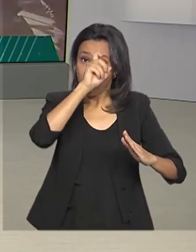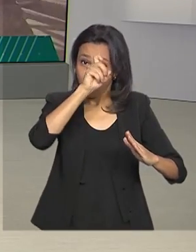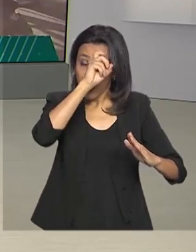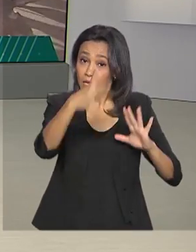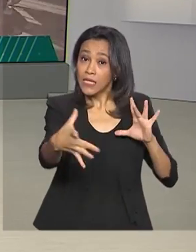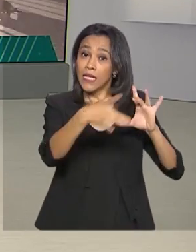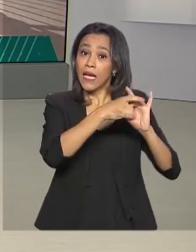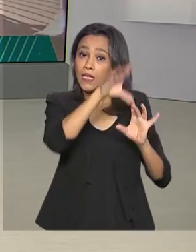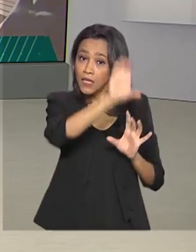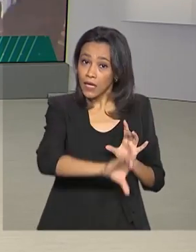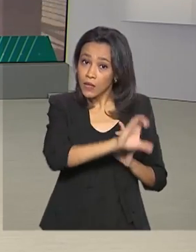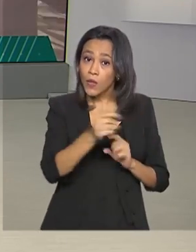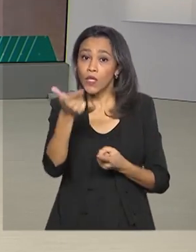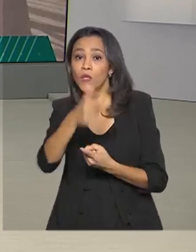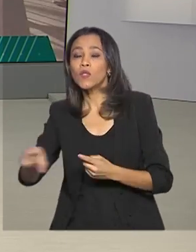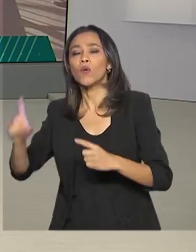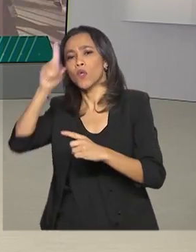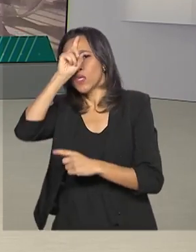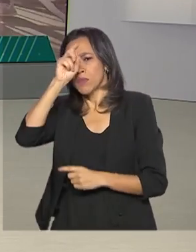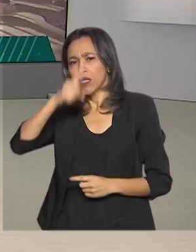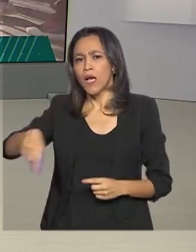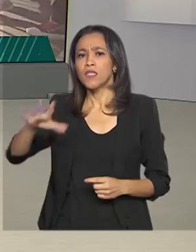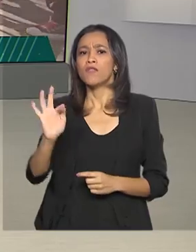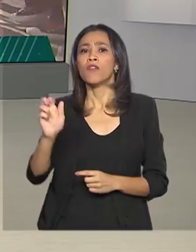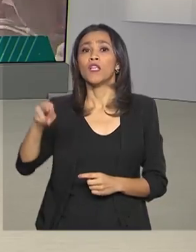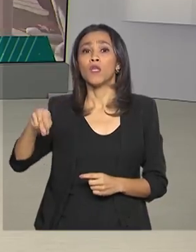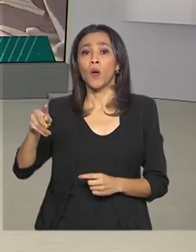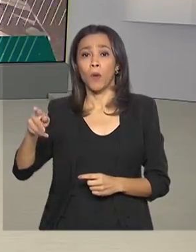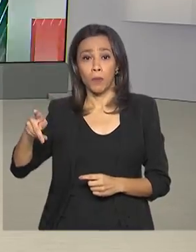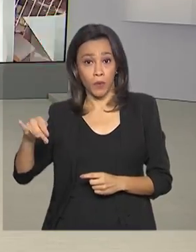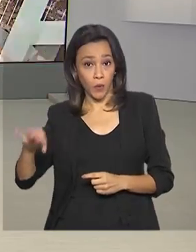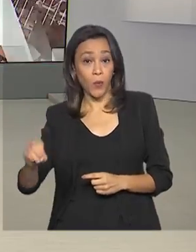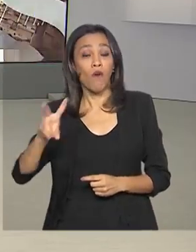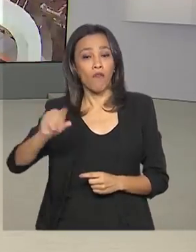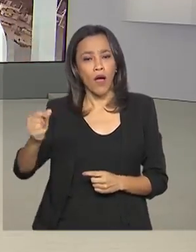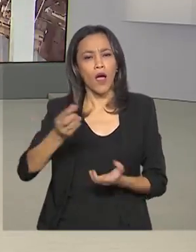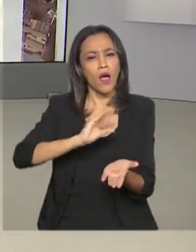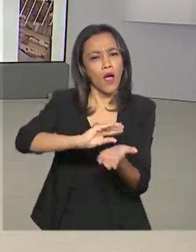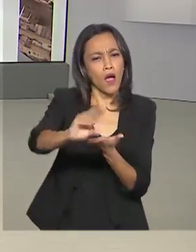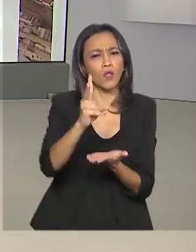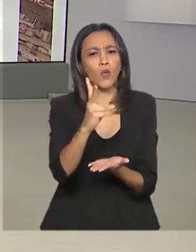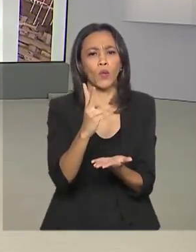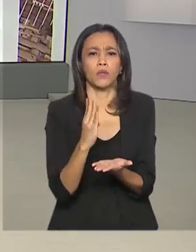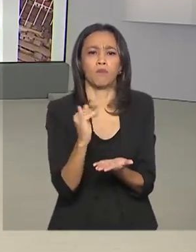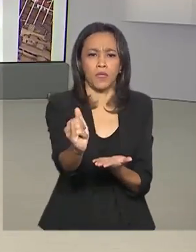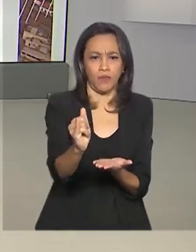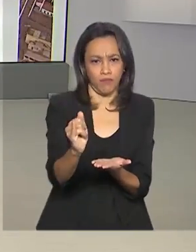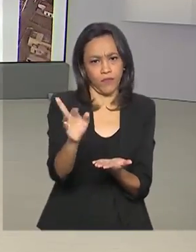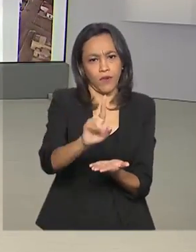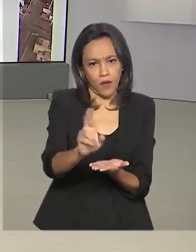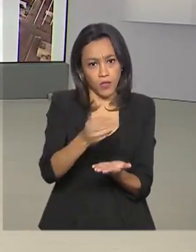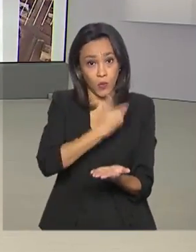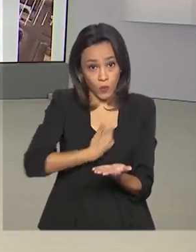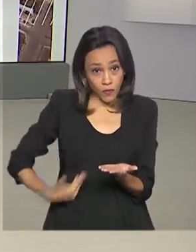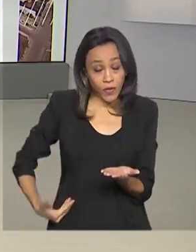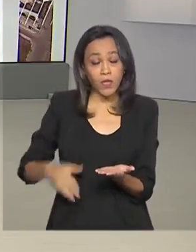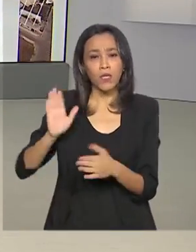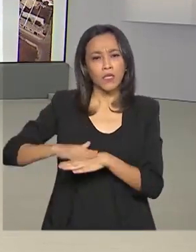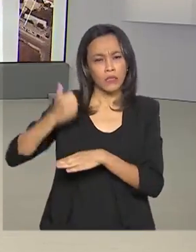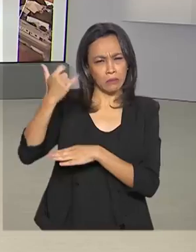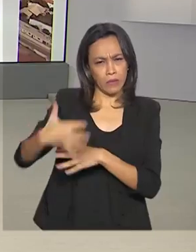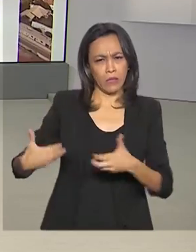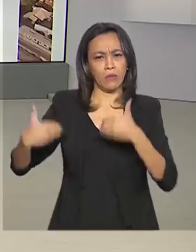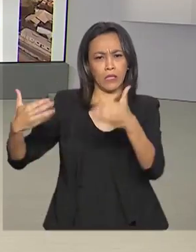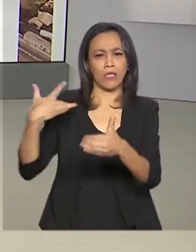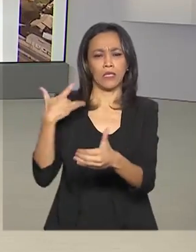conveniados ao SUS vão receber 2 bilhões de reais para enfrentar a pandemia. De acordo com os últimos números do Ministério da Saúde,